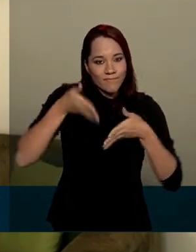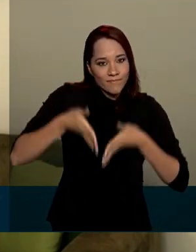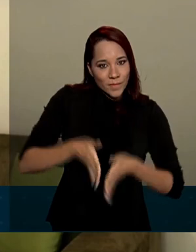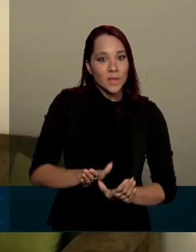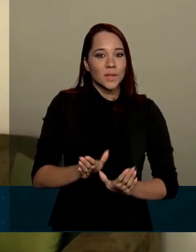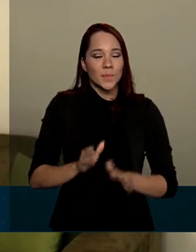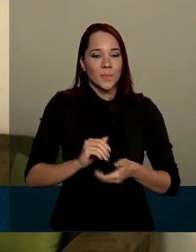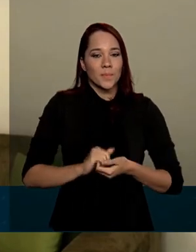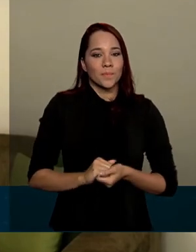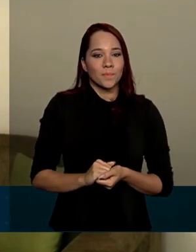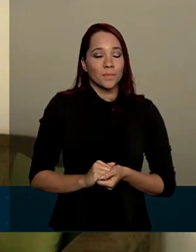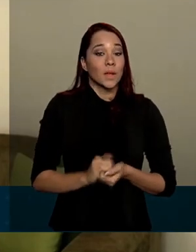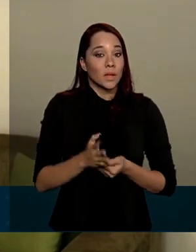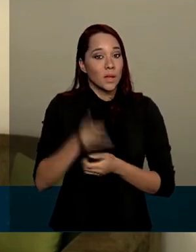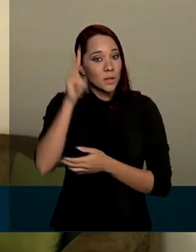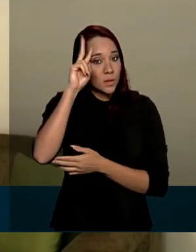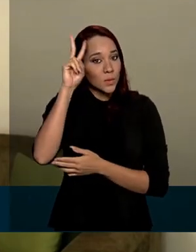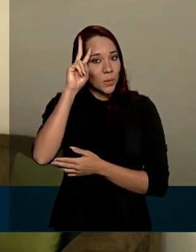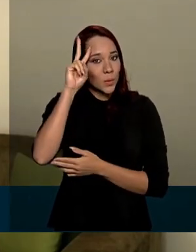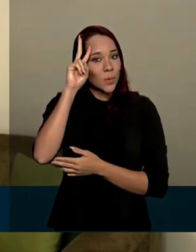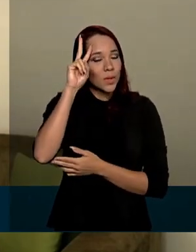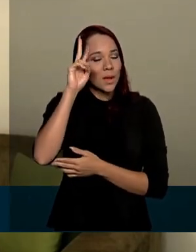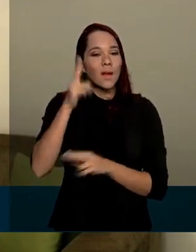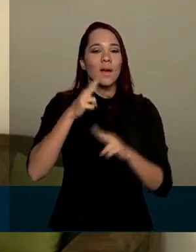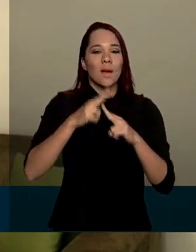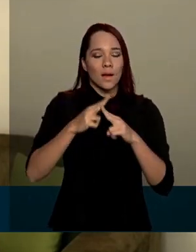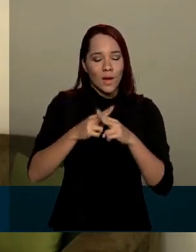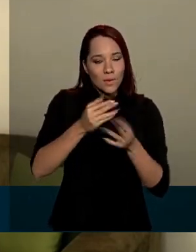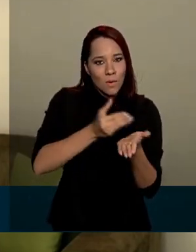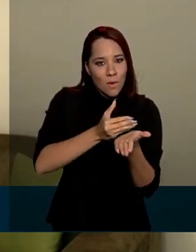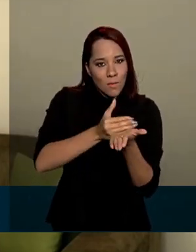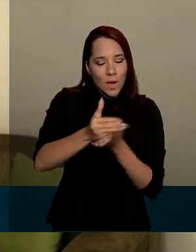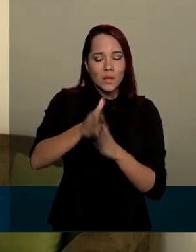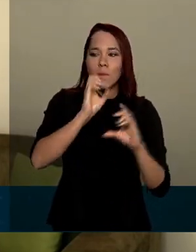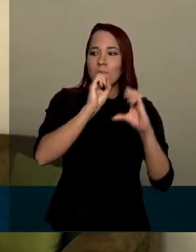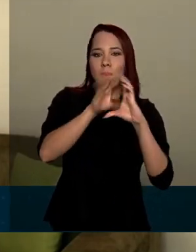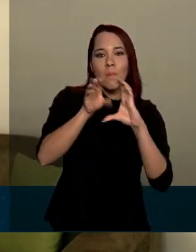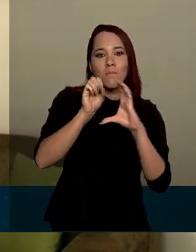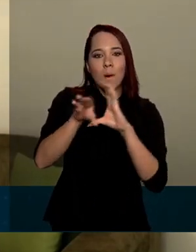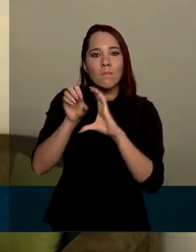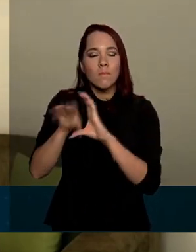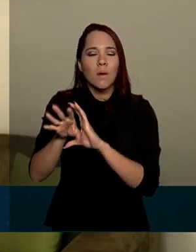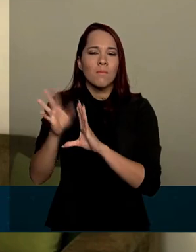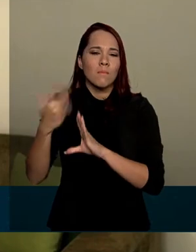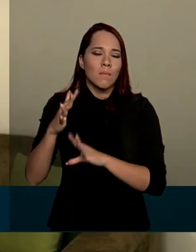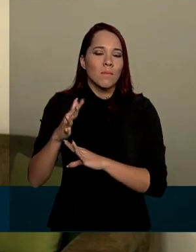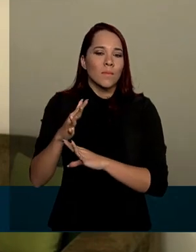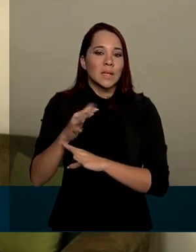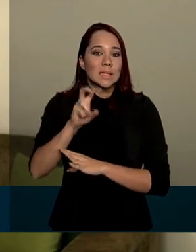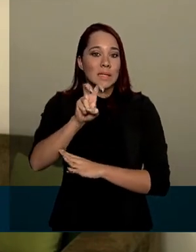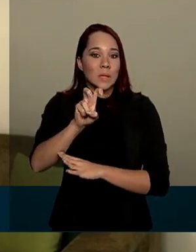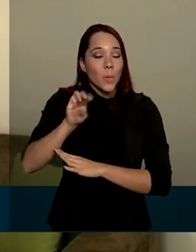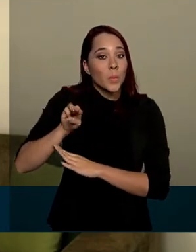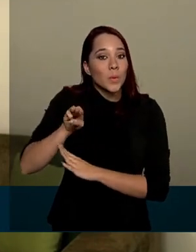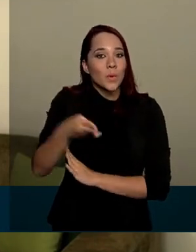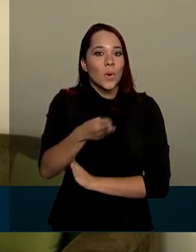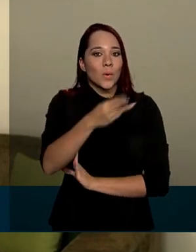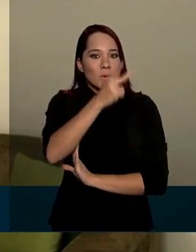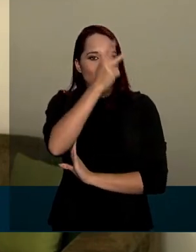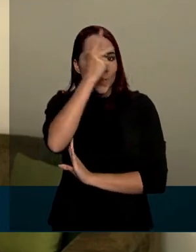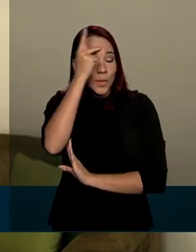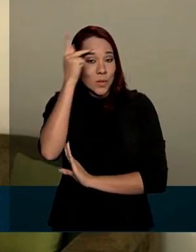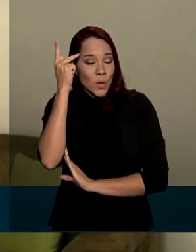trabalhador. Nessa segunda-feira, a Caixa começa a depositar para cerca de 5 milhões de